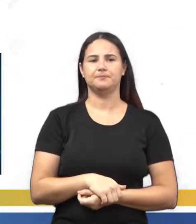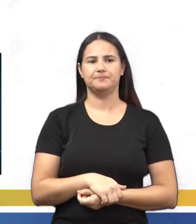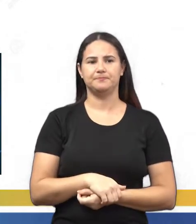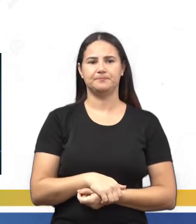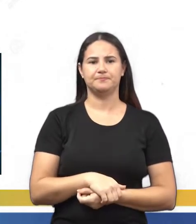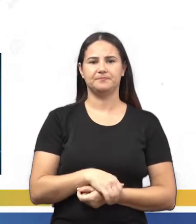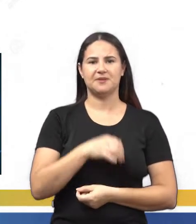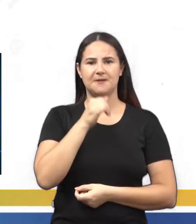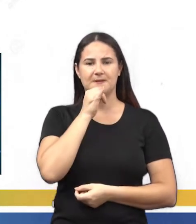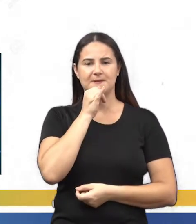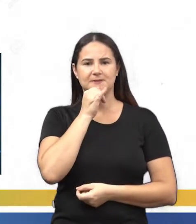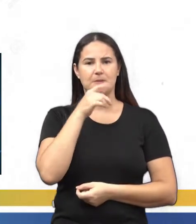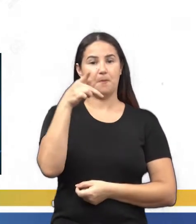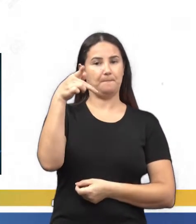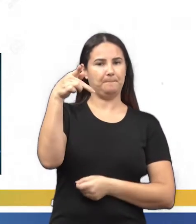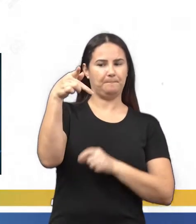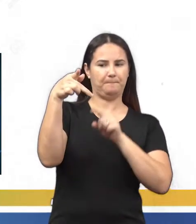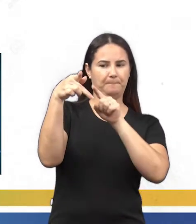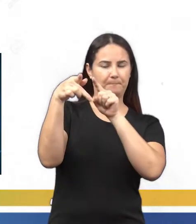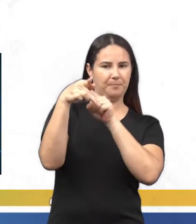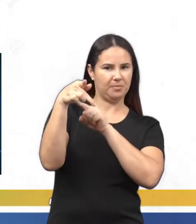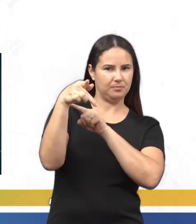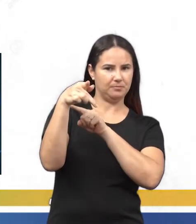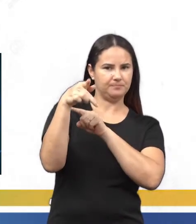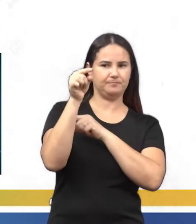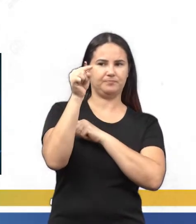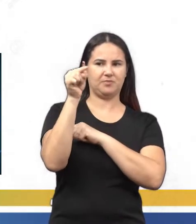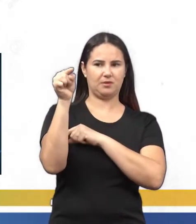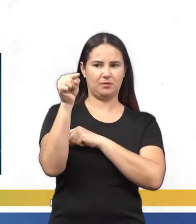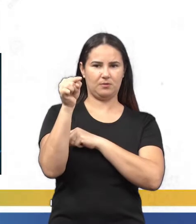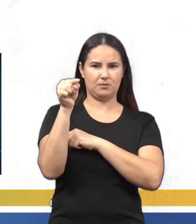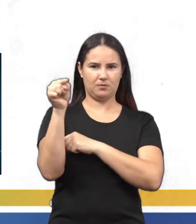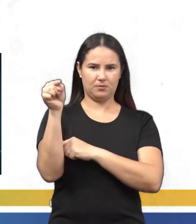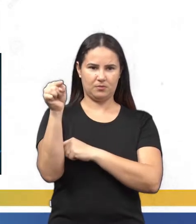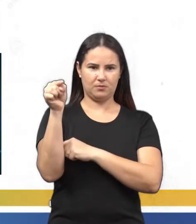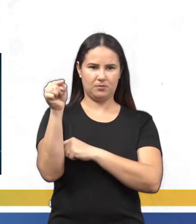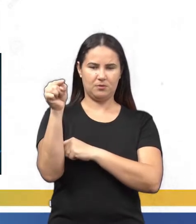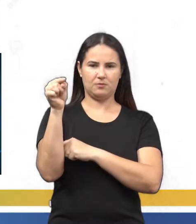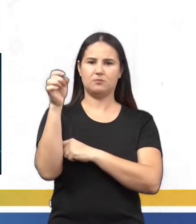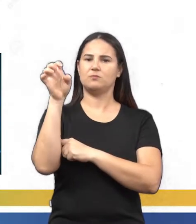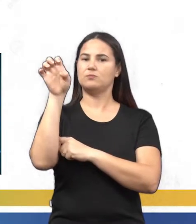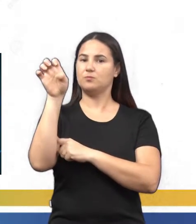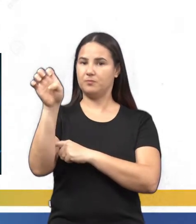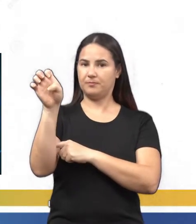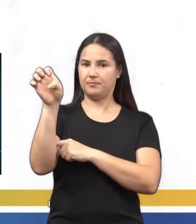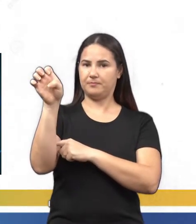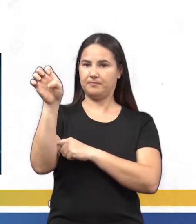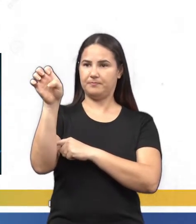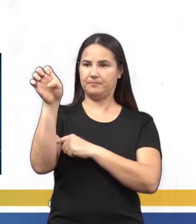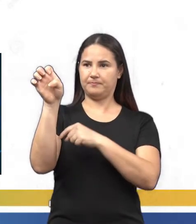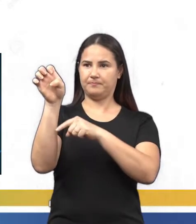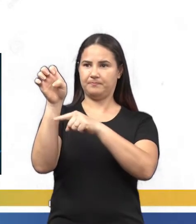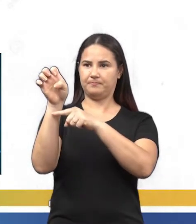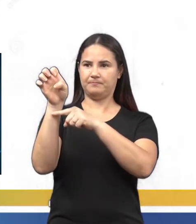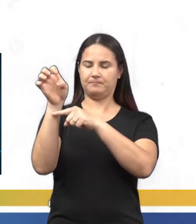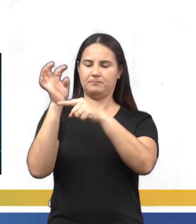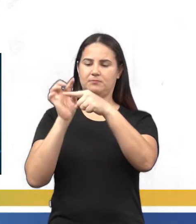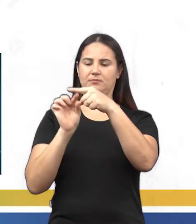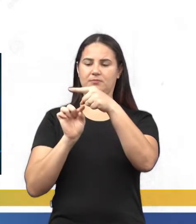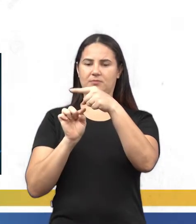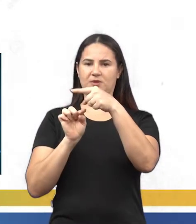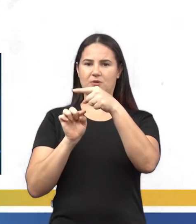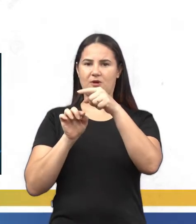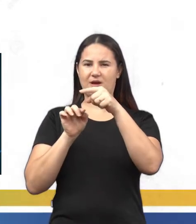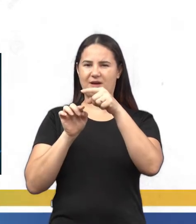potência, que é o P, igual ao E, que é a energia elétrica, sobre delta T, que é o tempo.